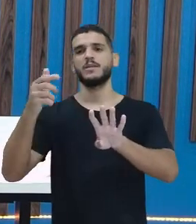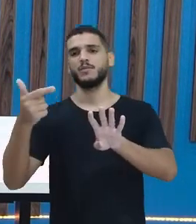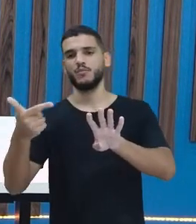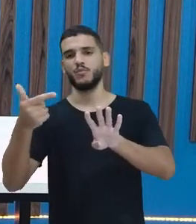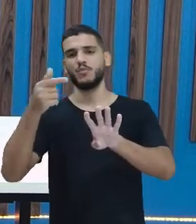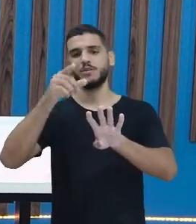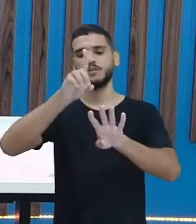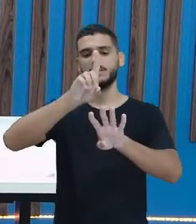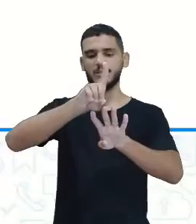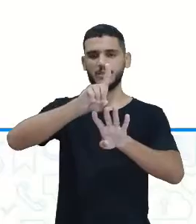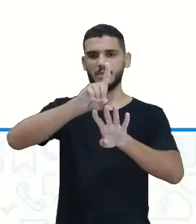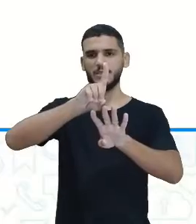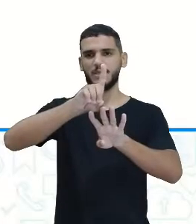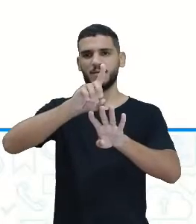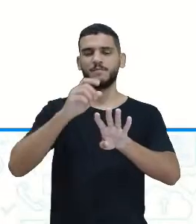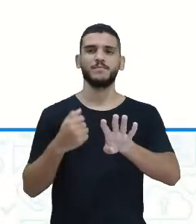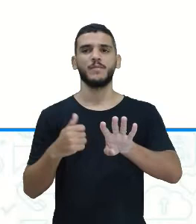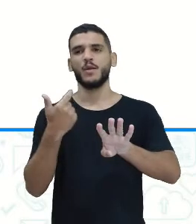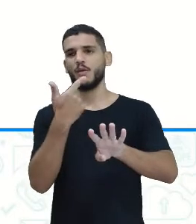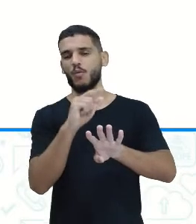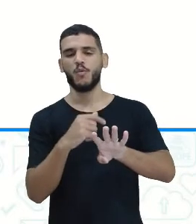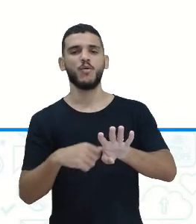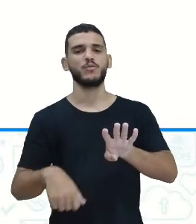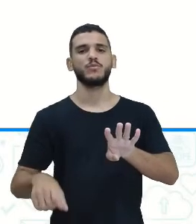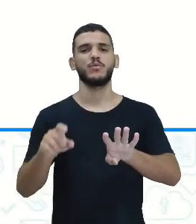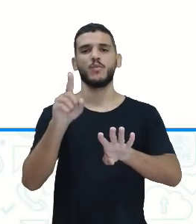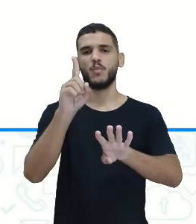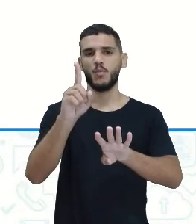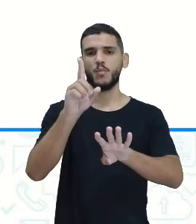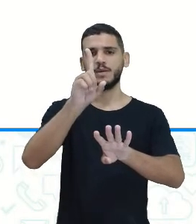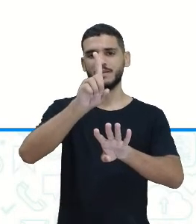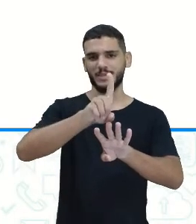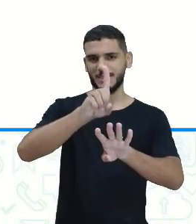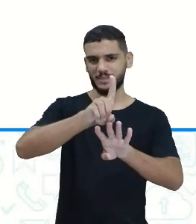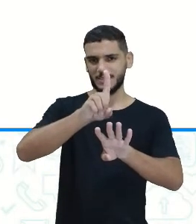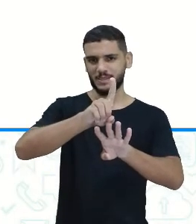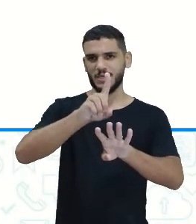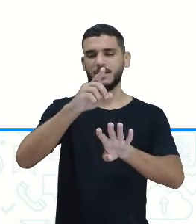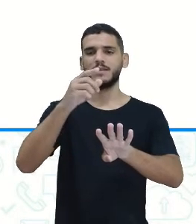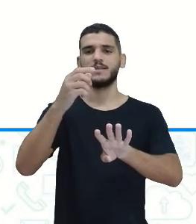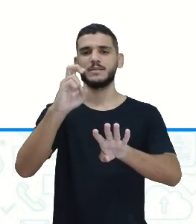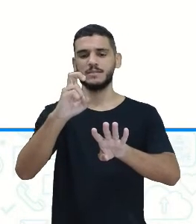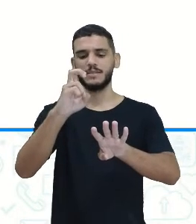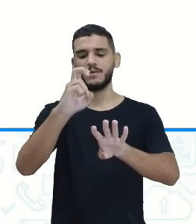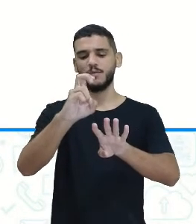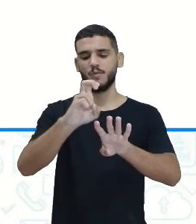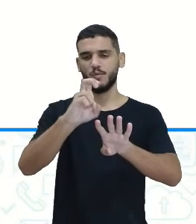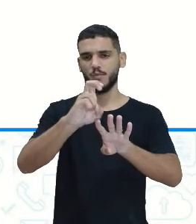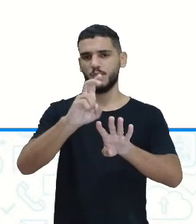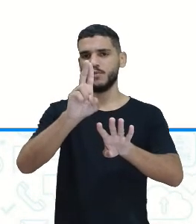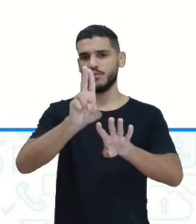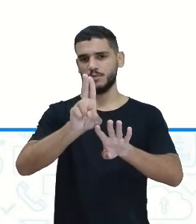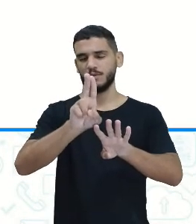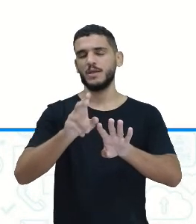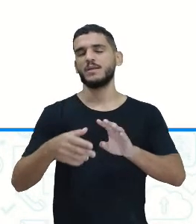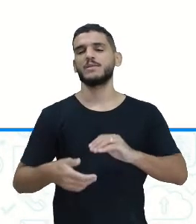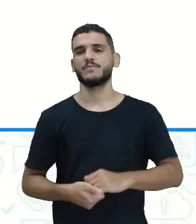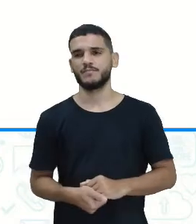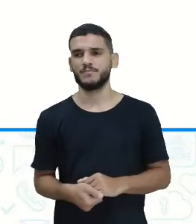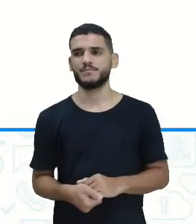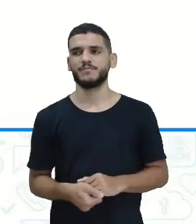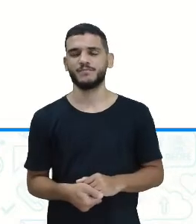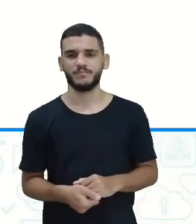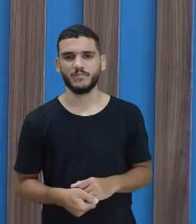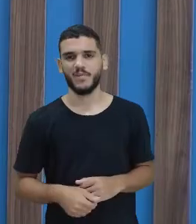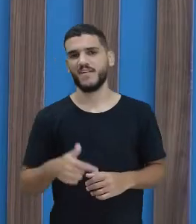dezenas. E aí ficou fácil, né, professora Iris? Deu até aí a dia, 2 dezenas, né? Maior que 1 dezena. Então, 26